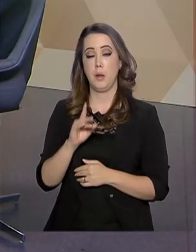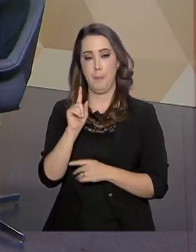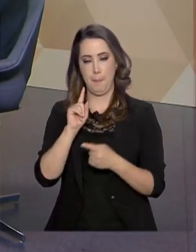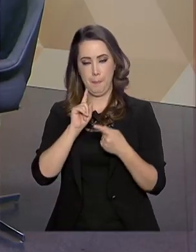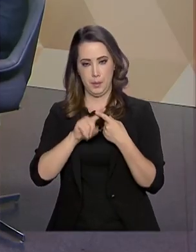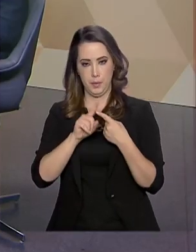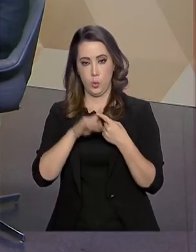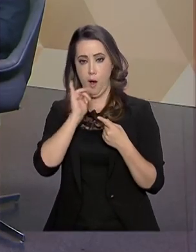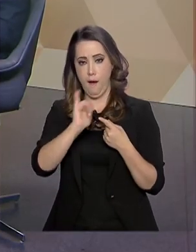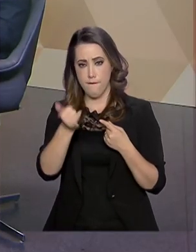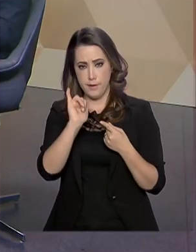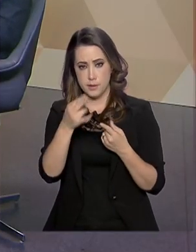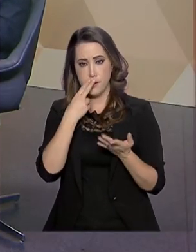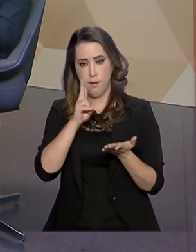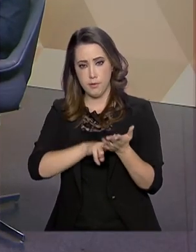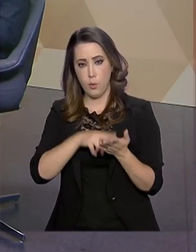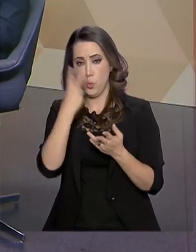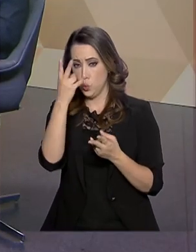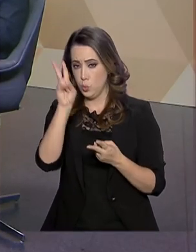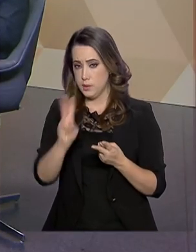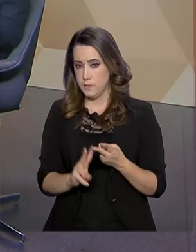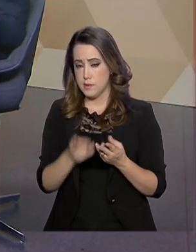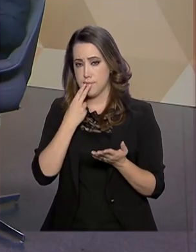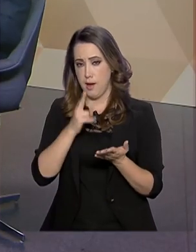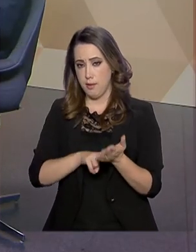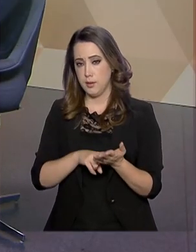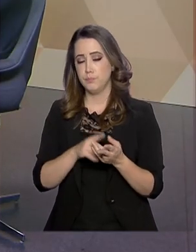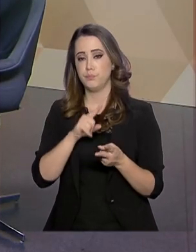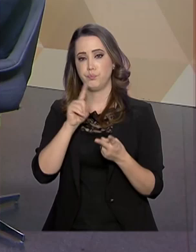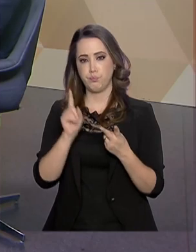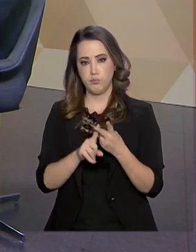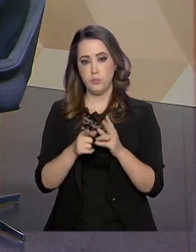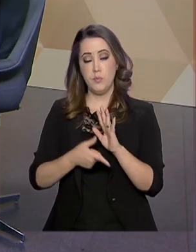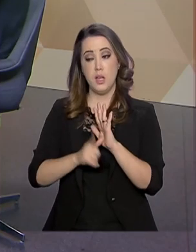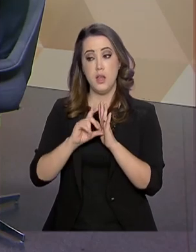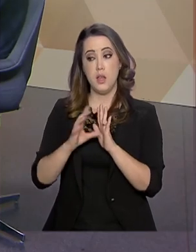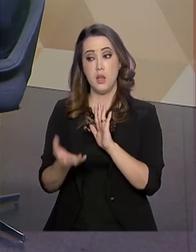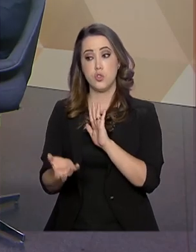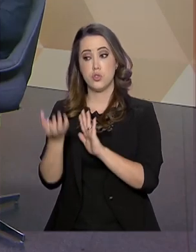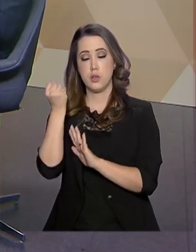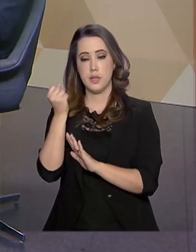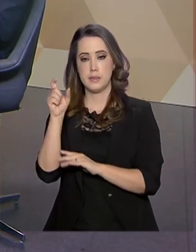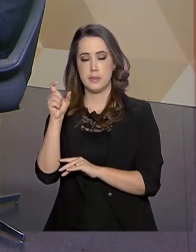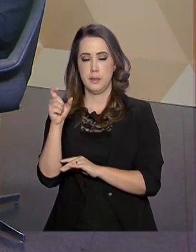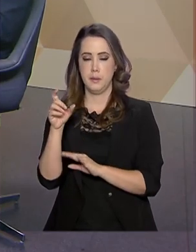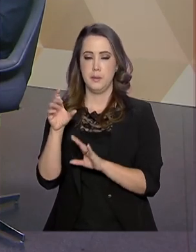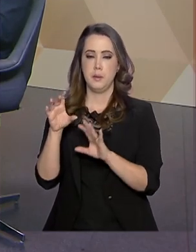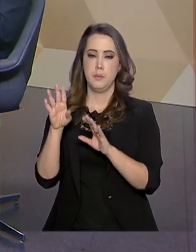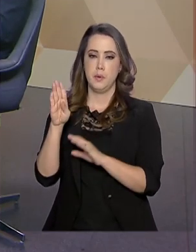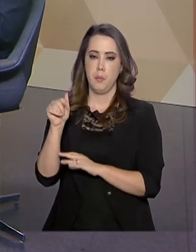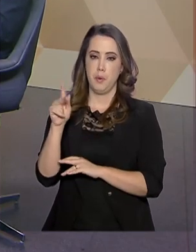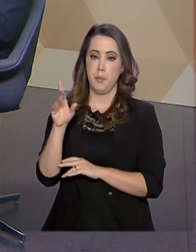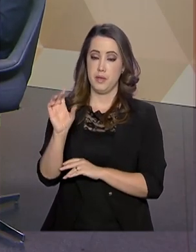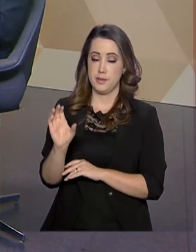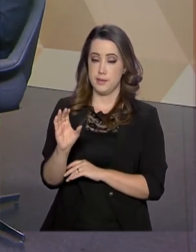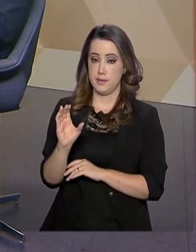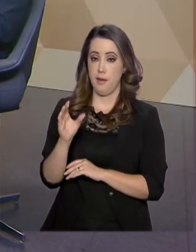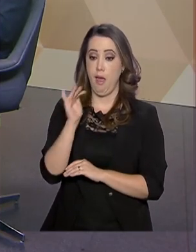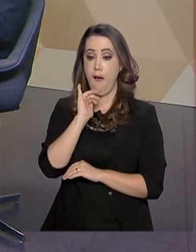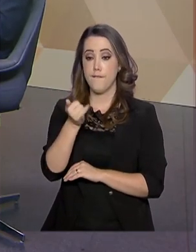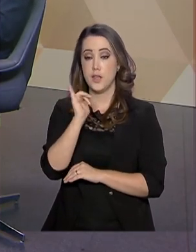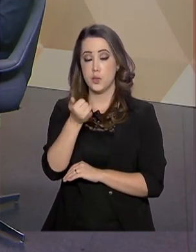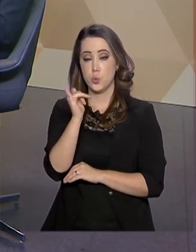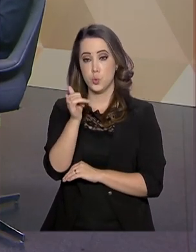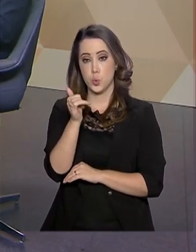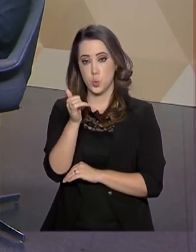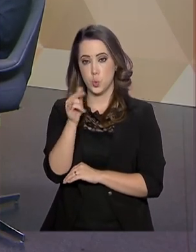que recebe, recebe alguma máquina. É uma tela. Antes de receber, vem lá a informação. Você precisa procurar o